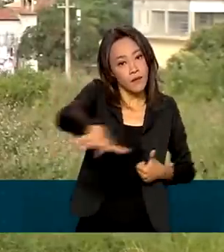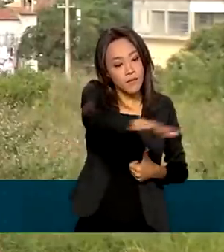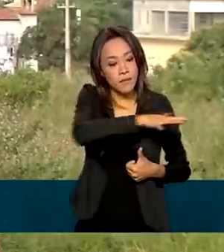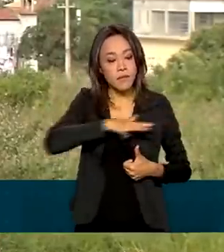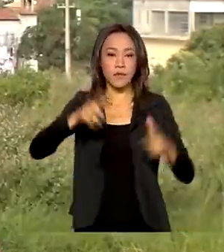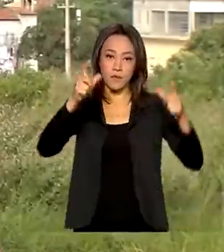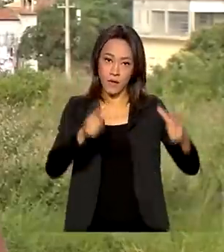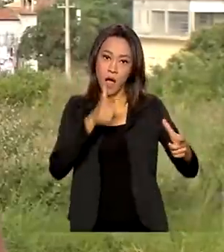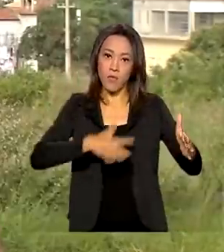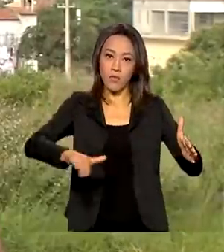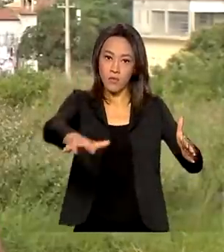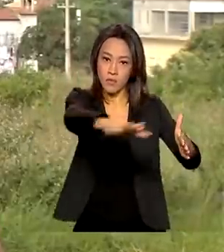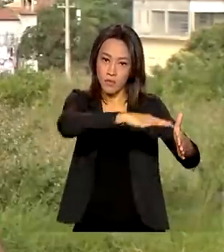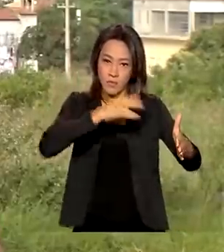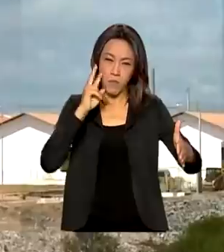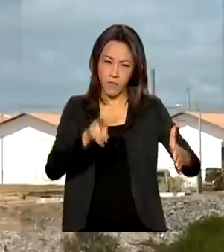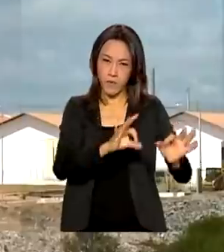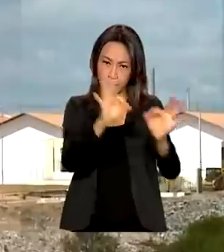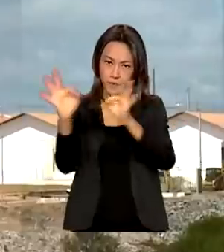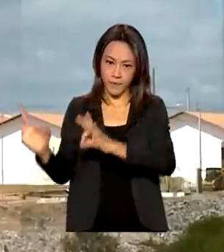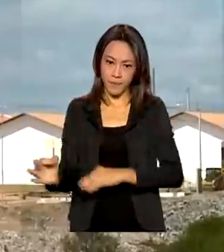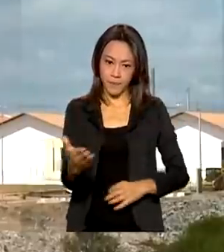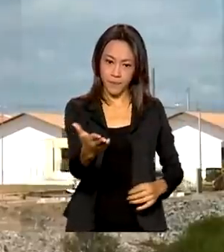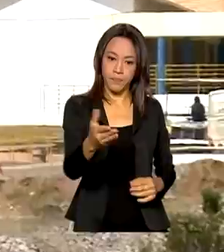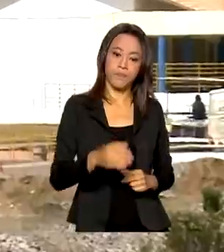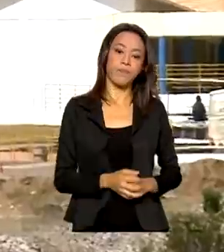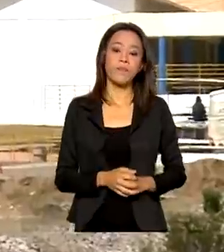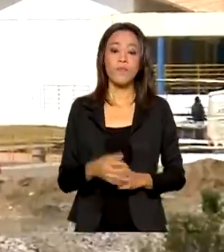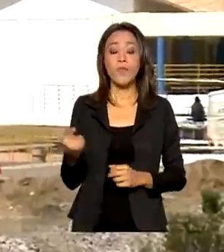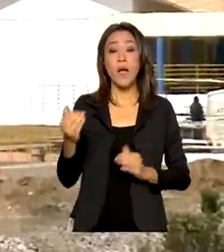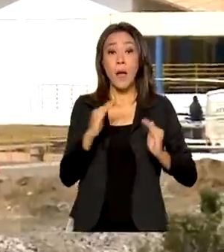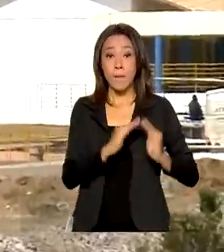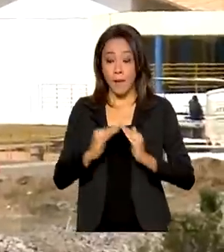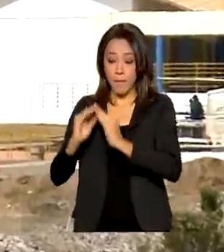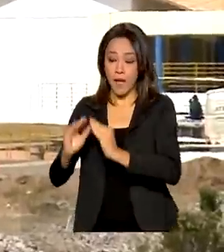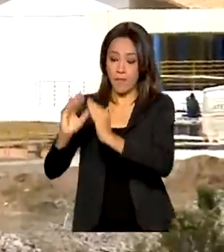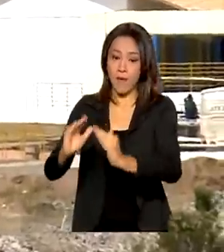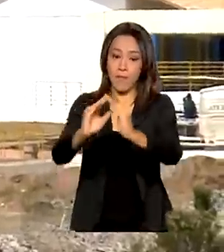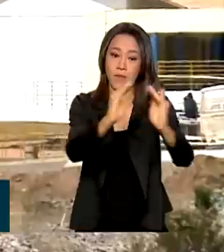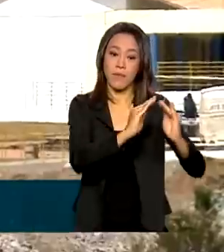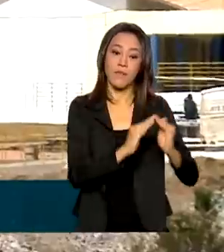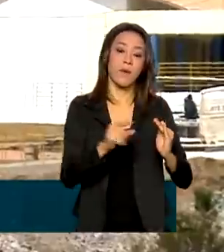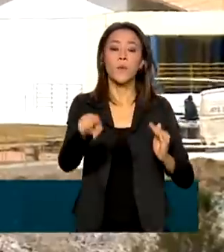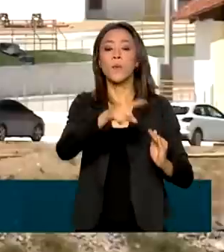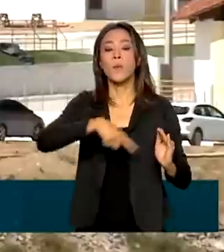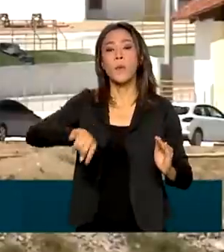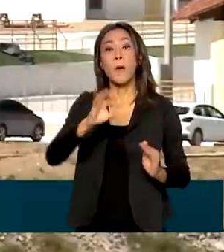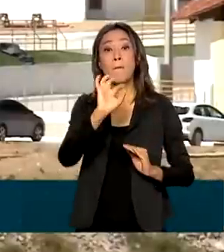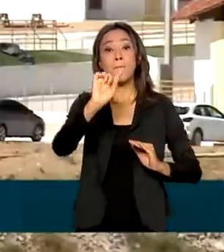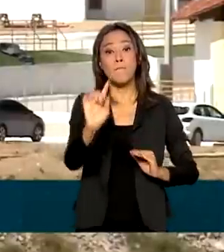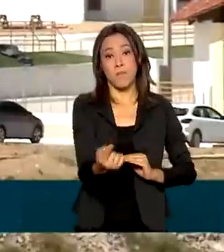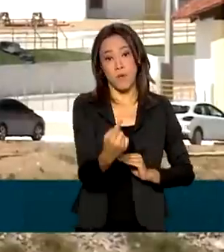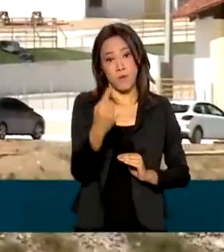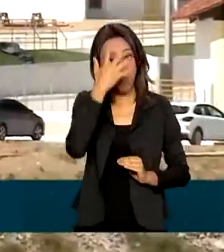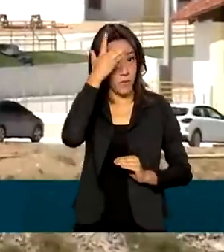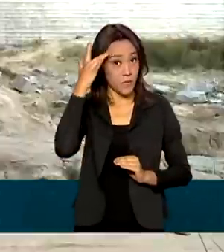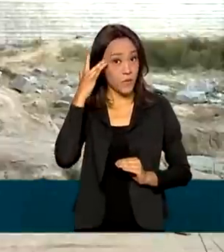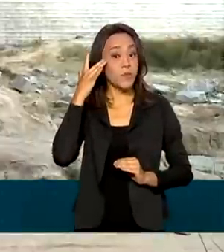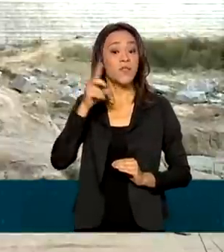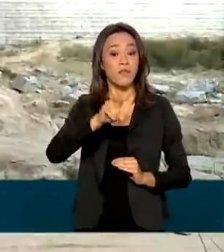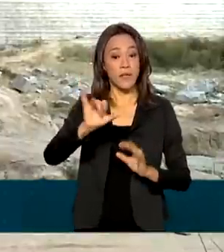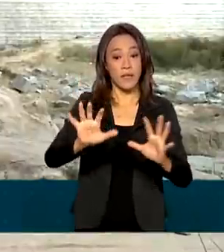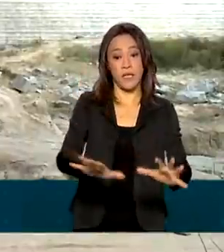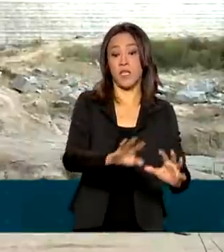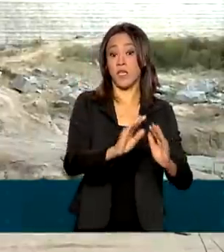Vamos ver na reportagem. Um novo povoado construído para abrigar os cerca de mil habitantes, que vão ter que se